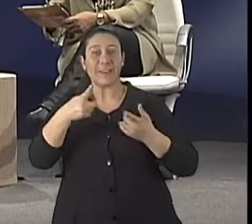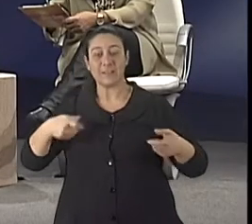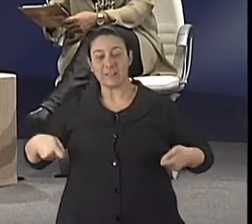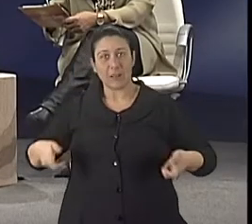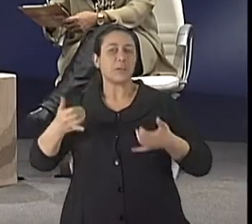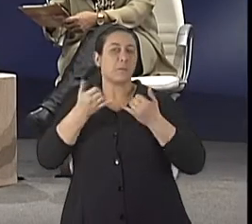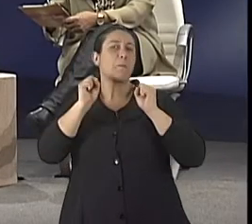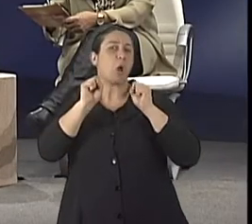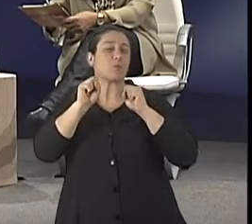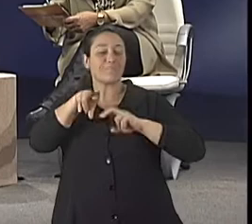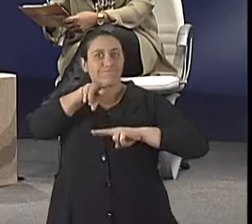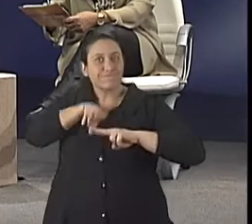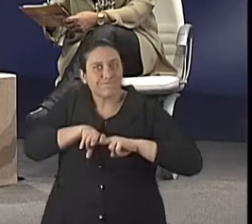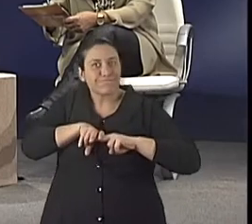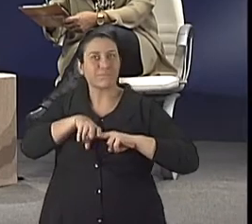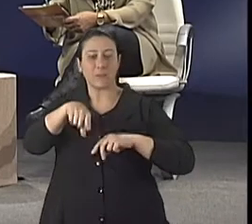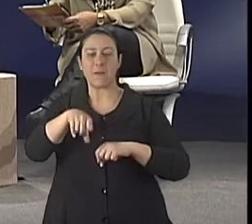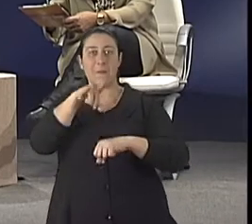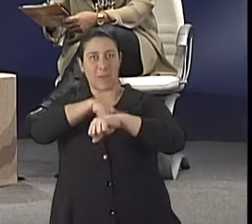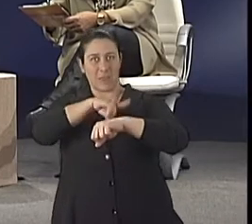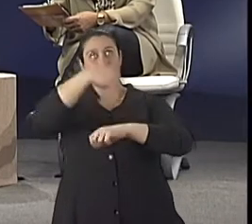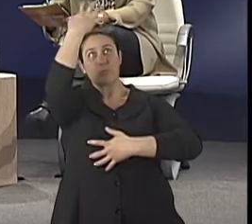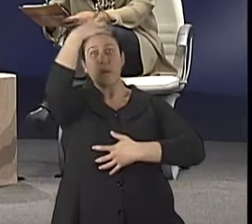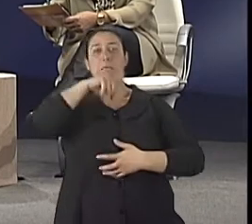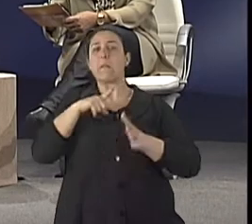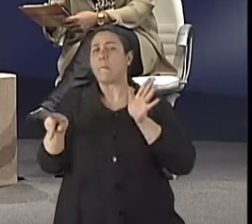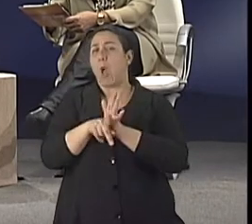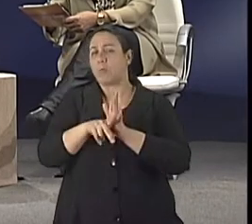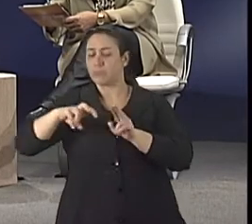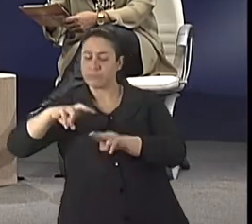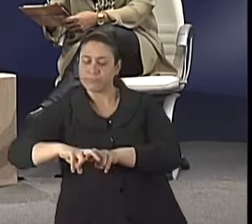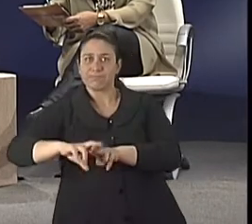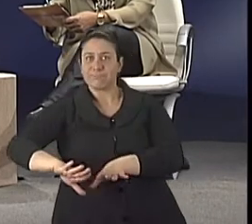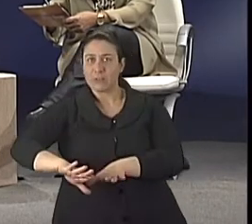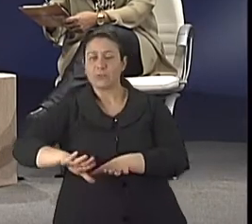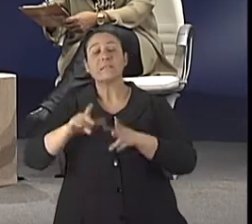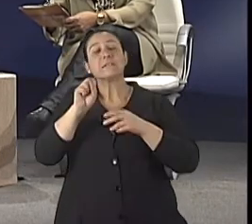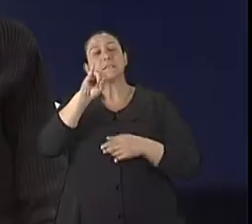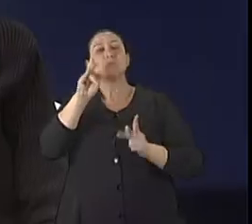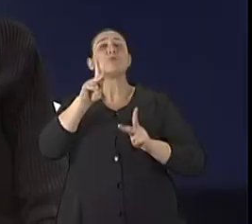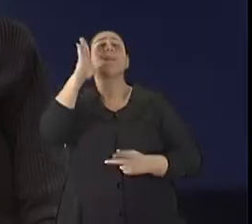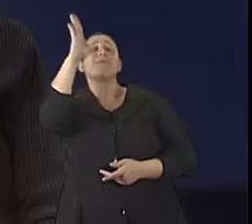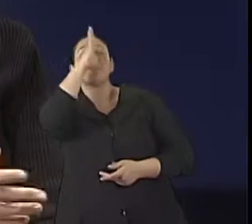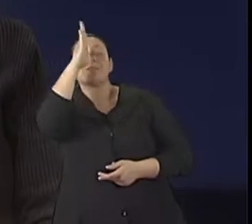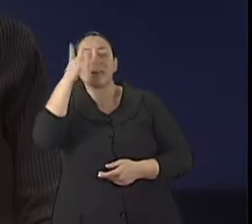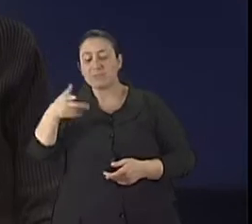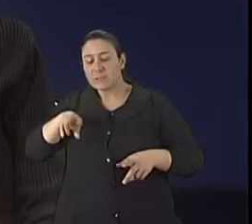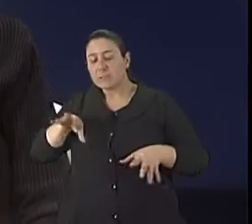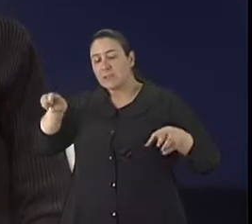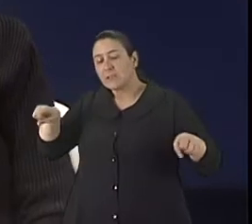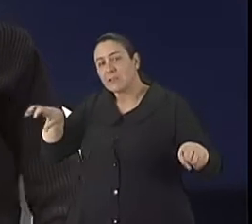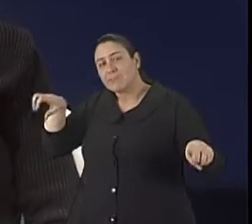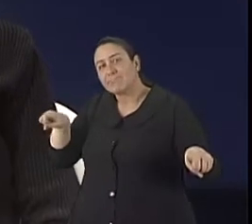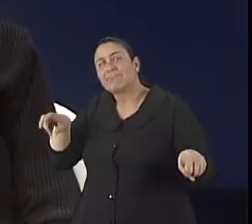caso tu fique tonto. A cadeira é super importante também. Deixa a cadeirinha ali, uma cadeirinha plástica dentro do box, né? Porque se a pessoa fica tonta... Ou até para ela sentar, realmente tomar o banho e